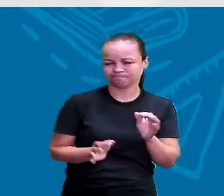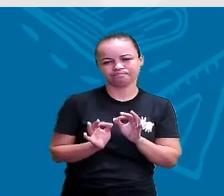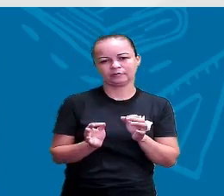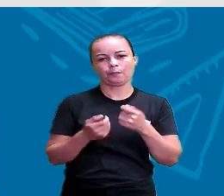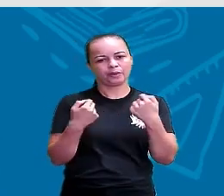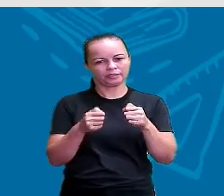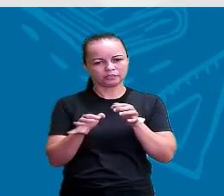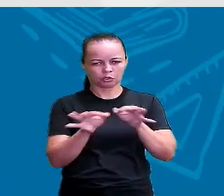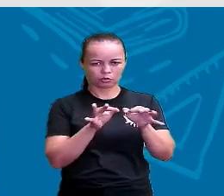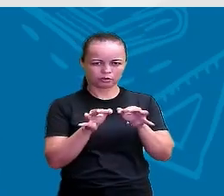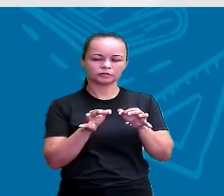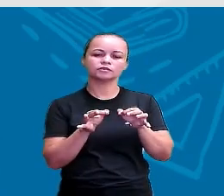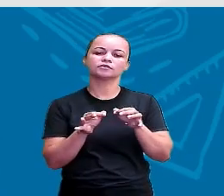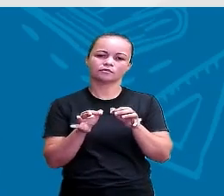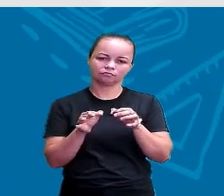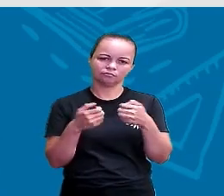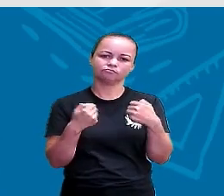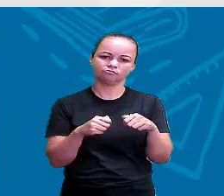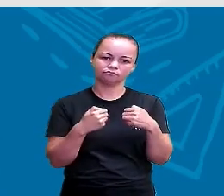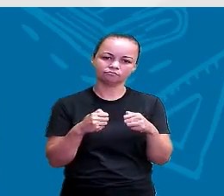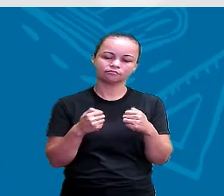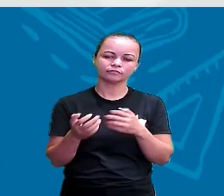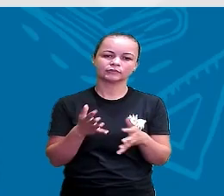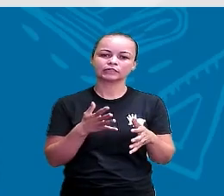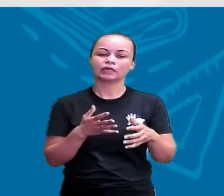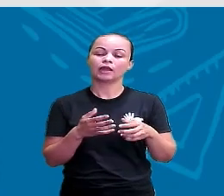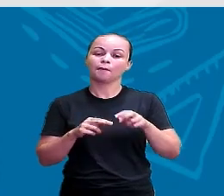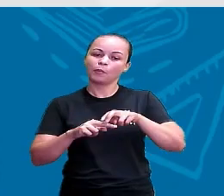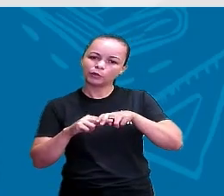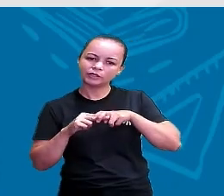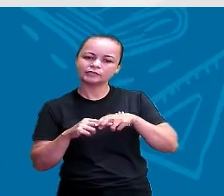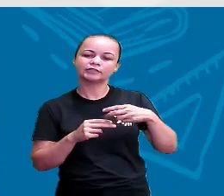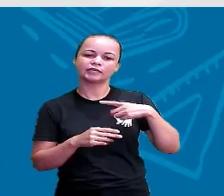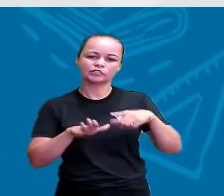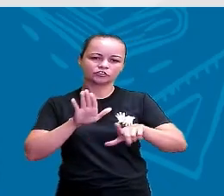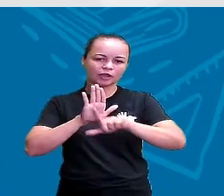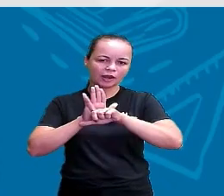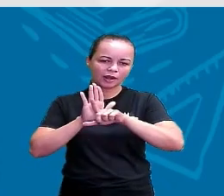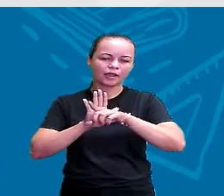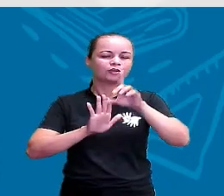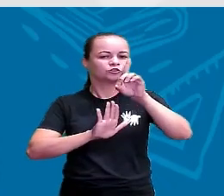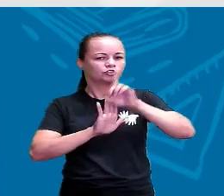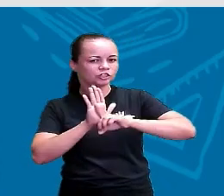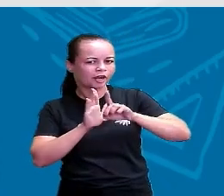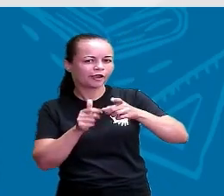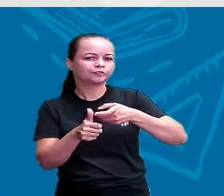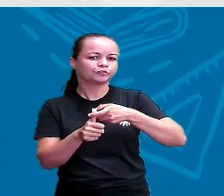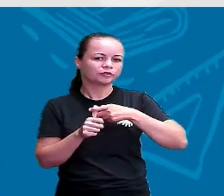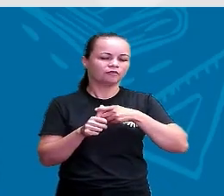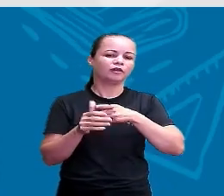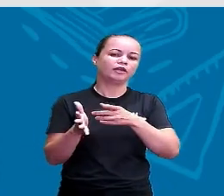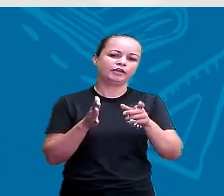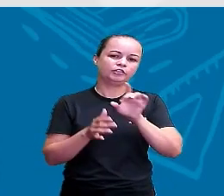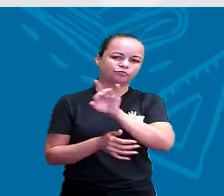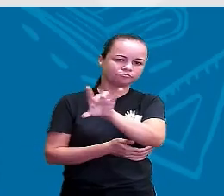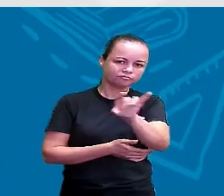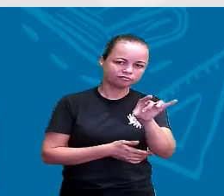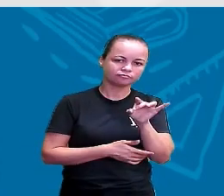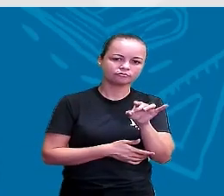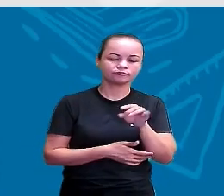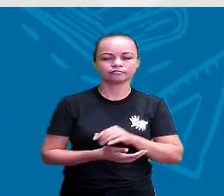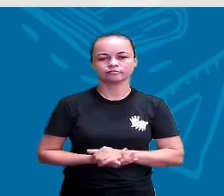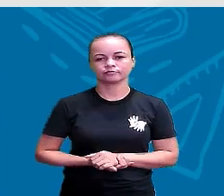preciso existir uma organização, é por isso que existem as leis, os direitos e os deveres de cada um, certo?